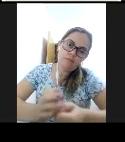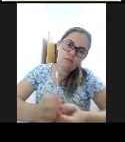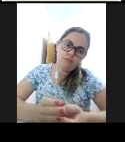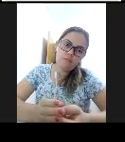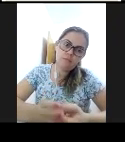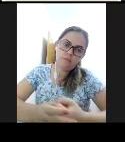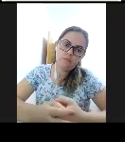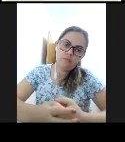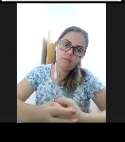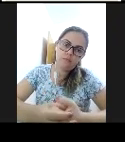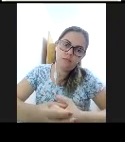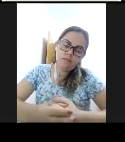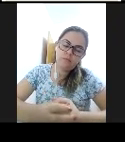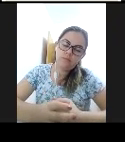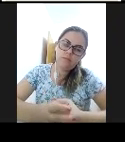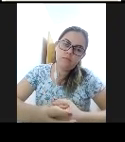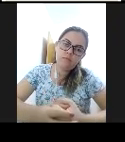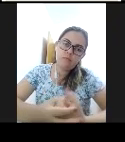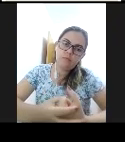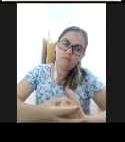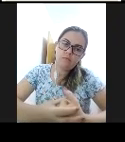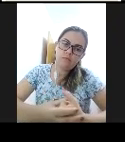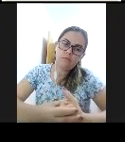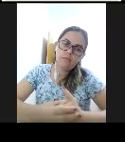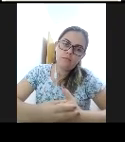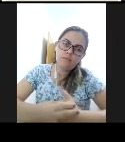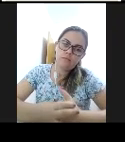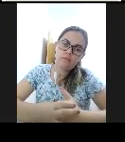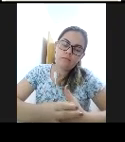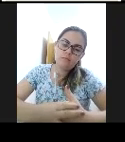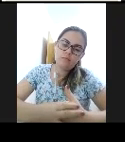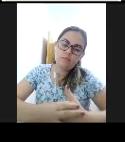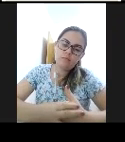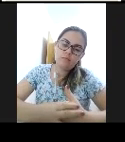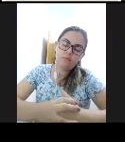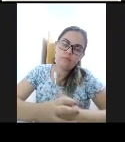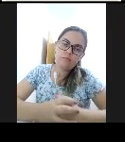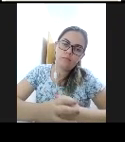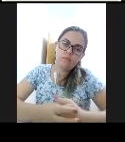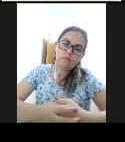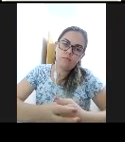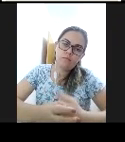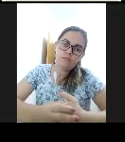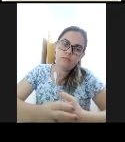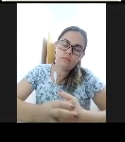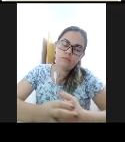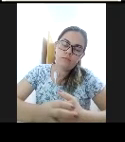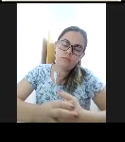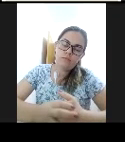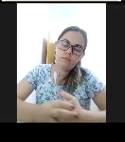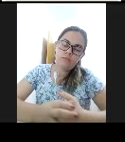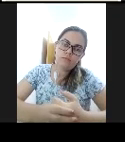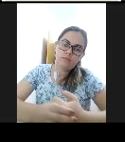fazer qualquer outra atividade, mas não uma atividade puramente pedagógica, de investigação, certo? De